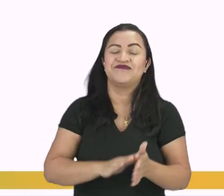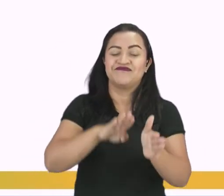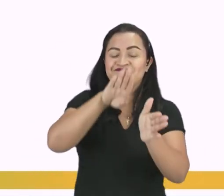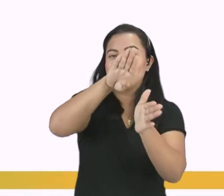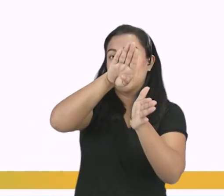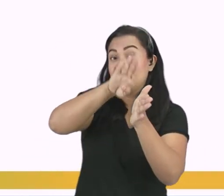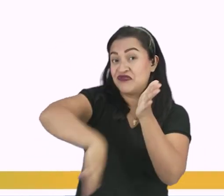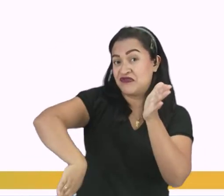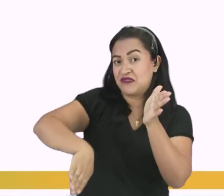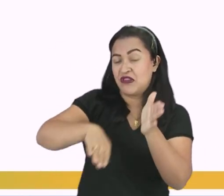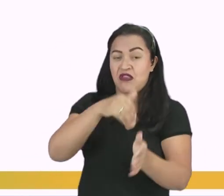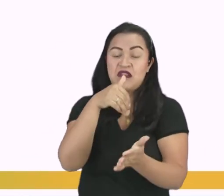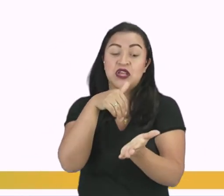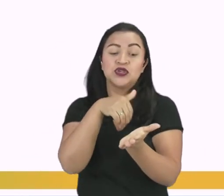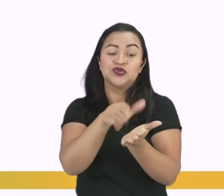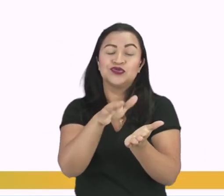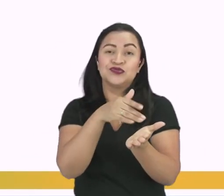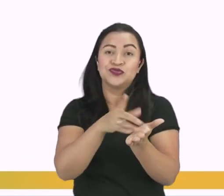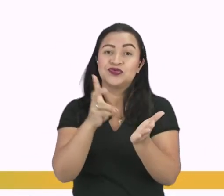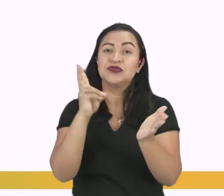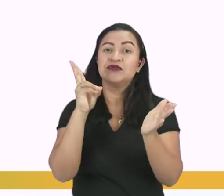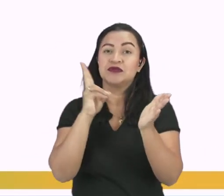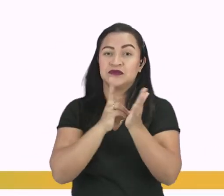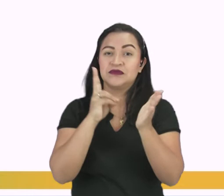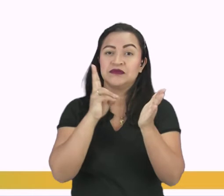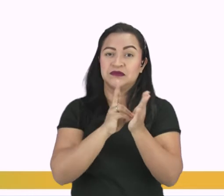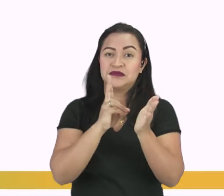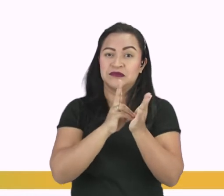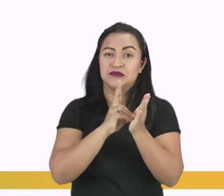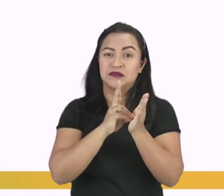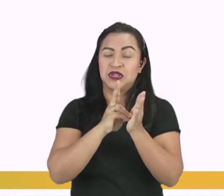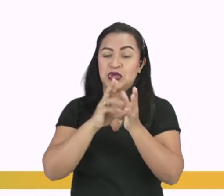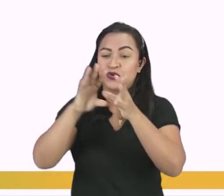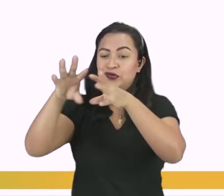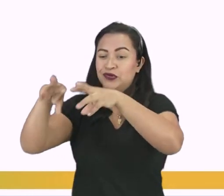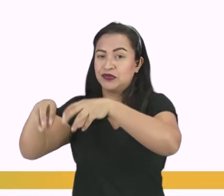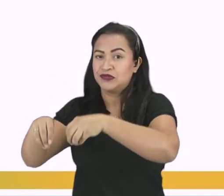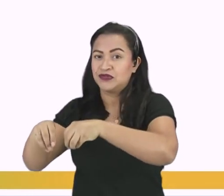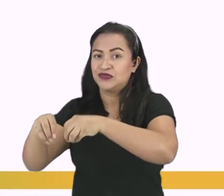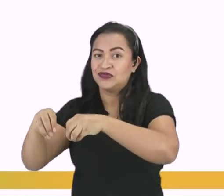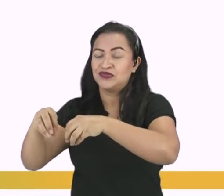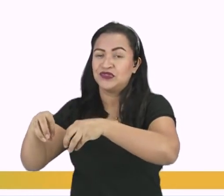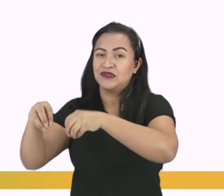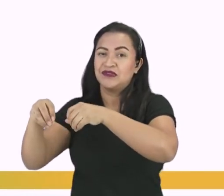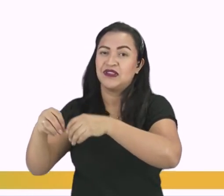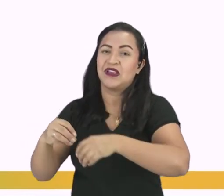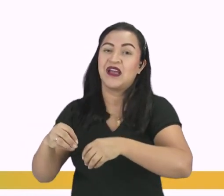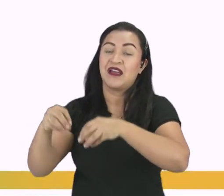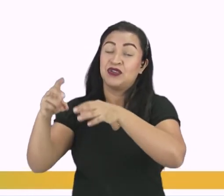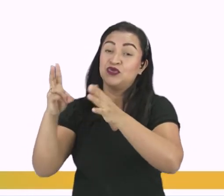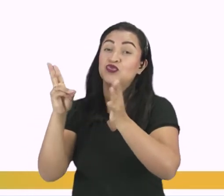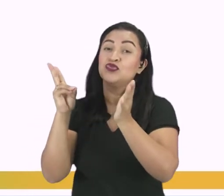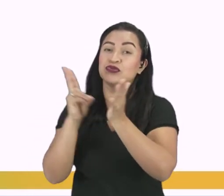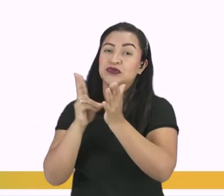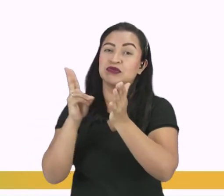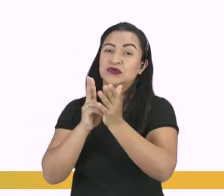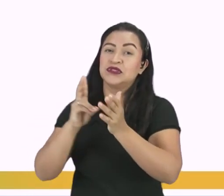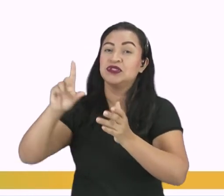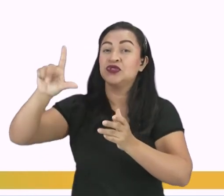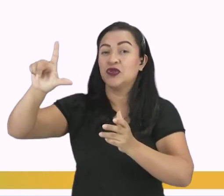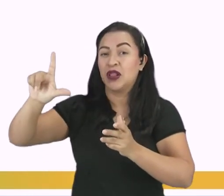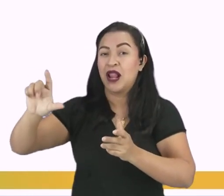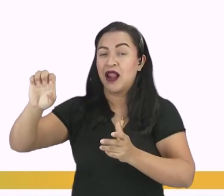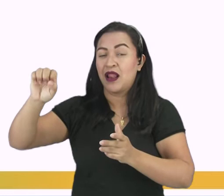indígenas, transferindo comunidades indígenas que viviam a leste do Rio